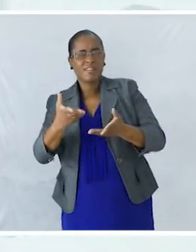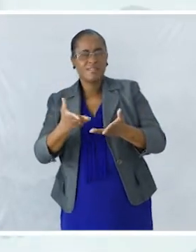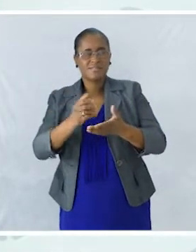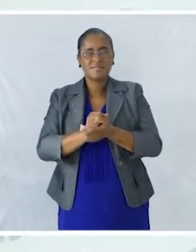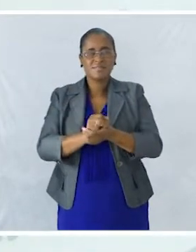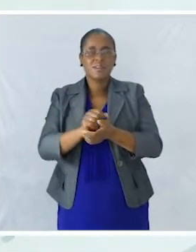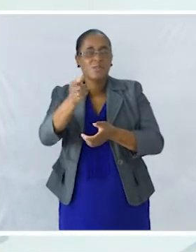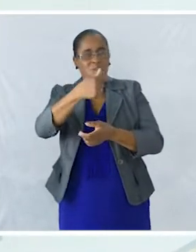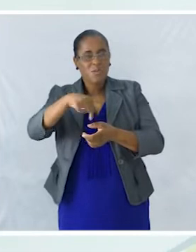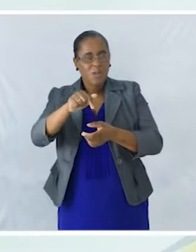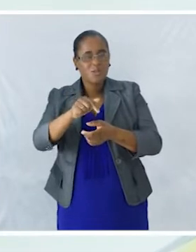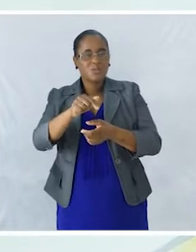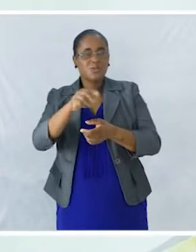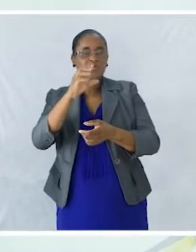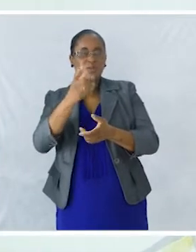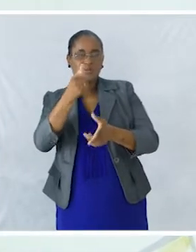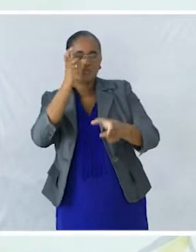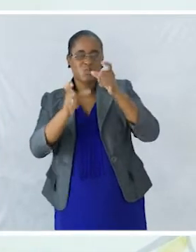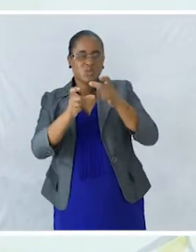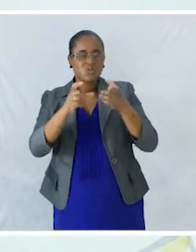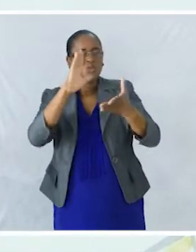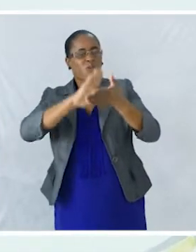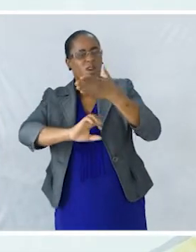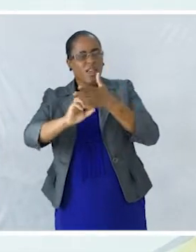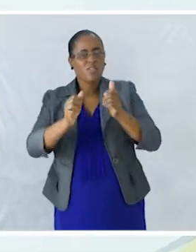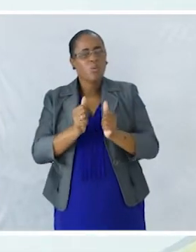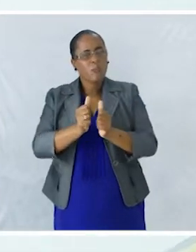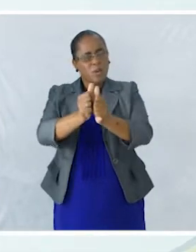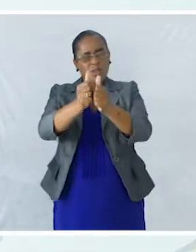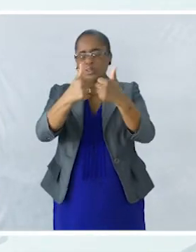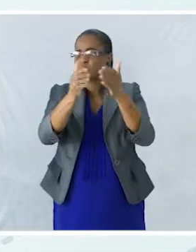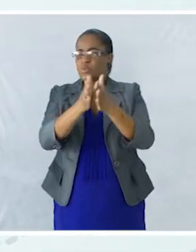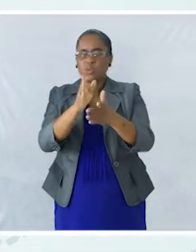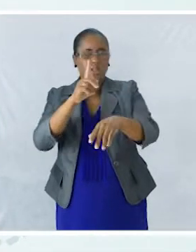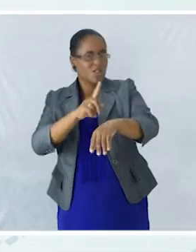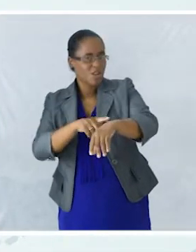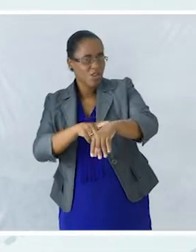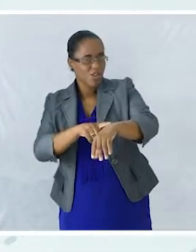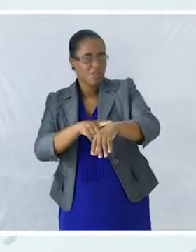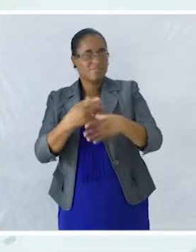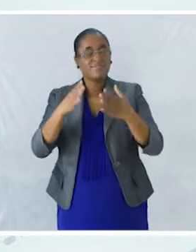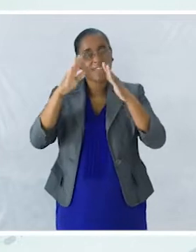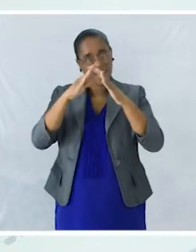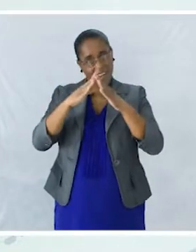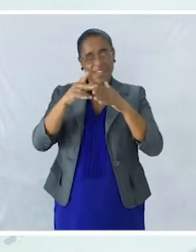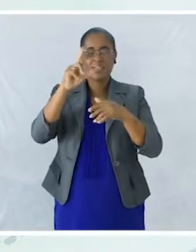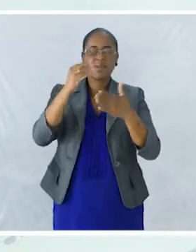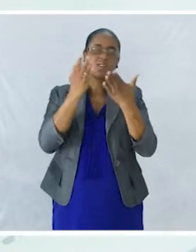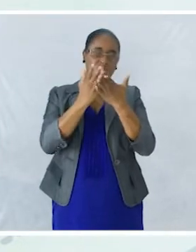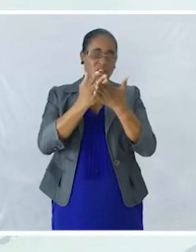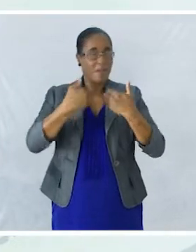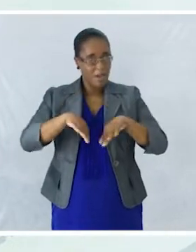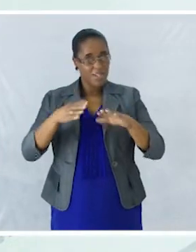O nosso companheiro de todas as horas Em casa e na escola Mas agora em casa O nosso